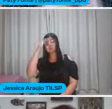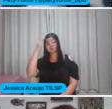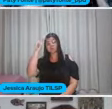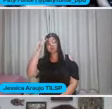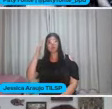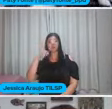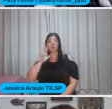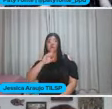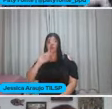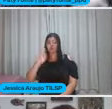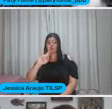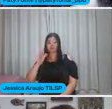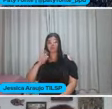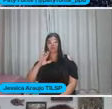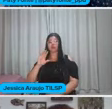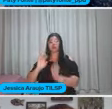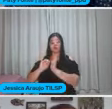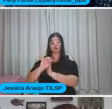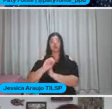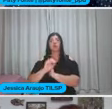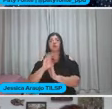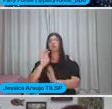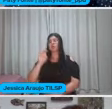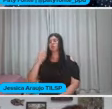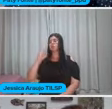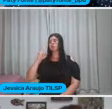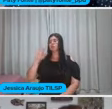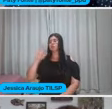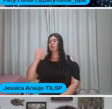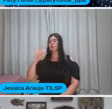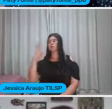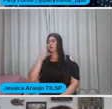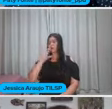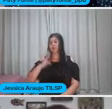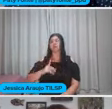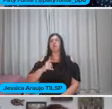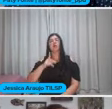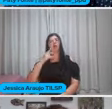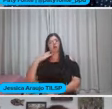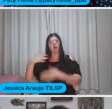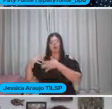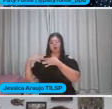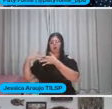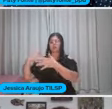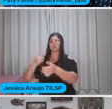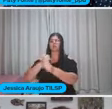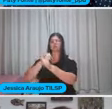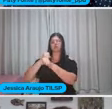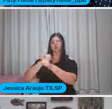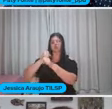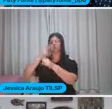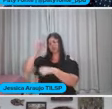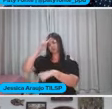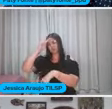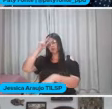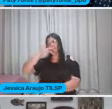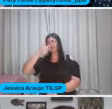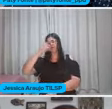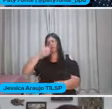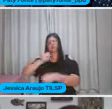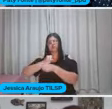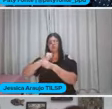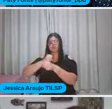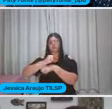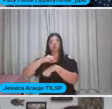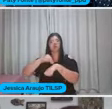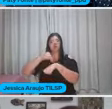Coloca meu nome Lá no Google Editora do Brasil E aí vai saber A longa história 20 anos Lá no mestrado